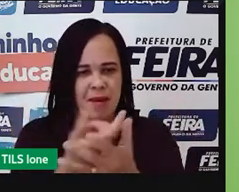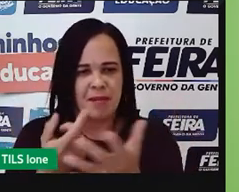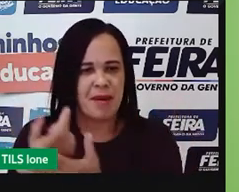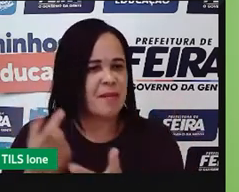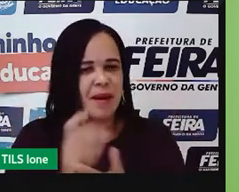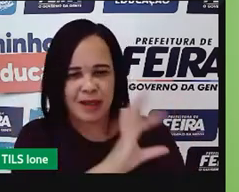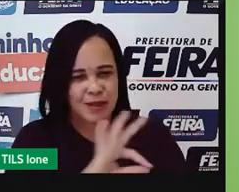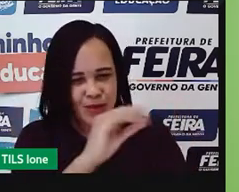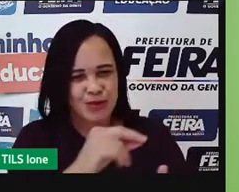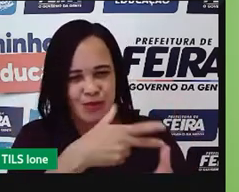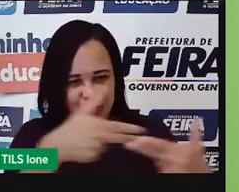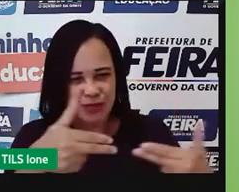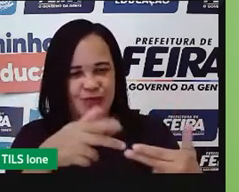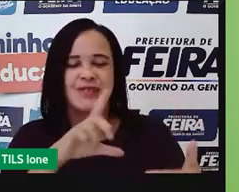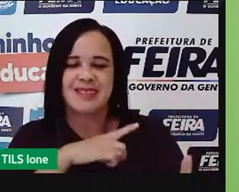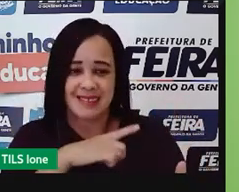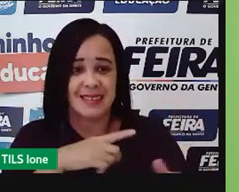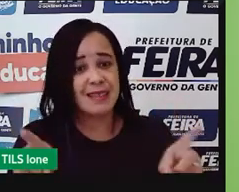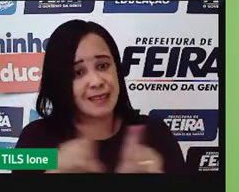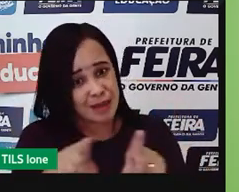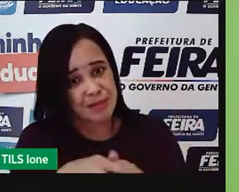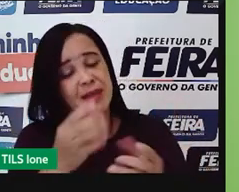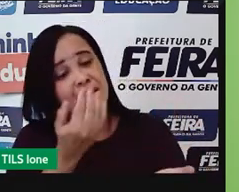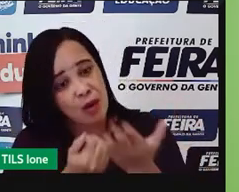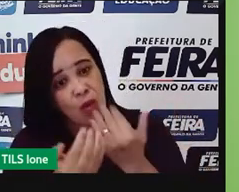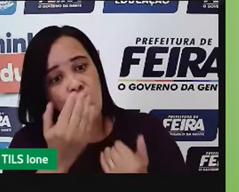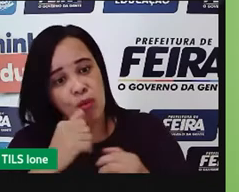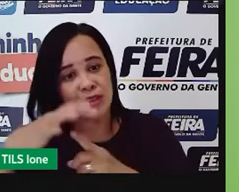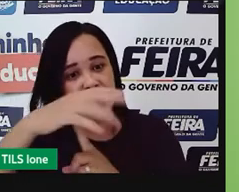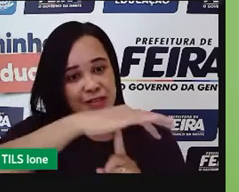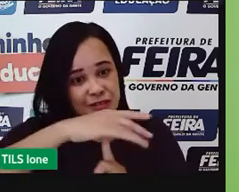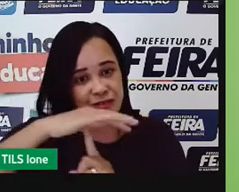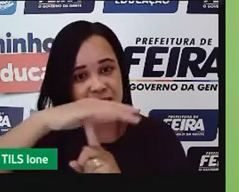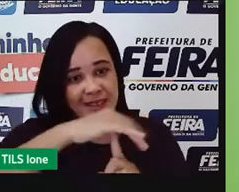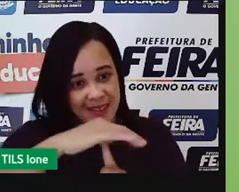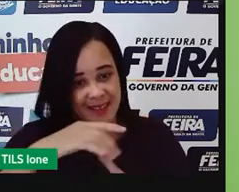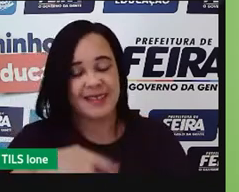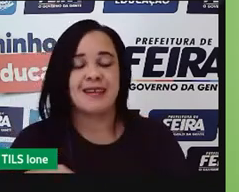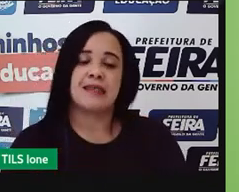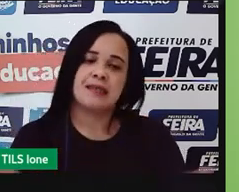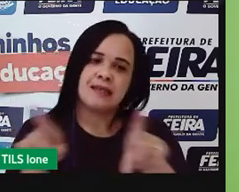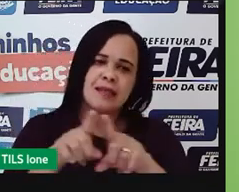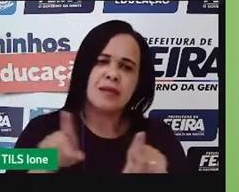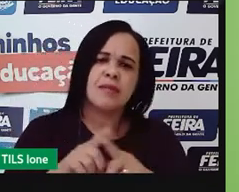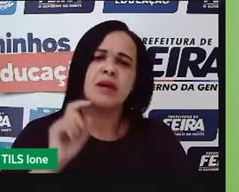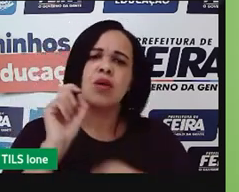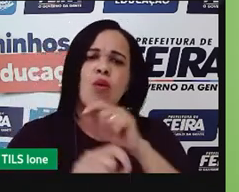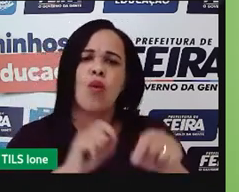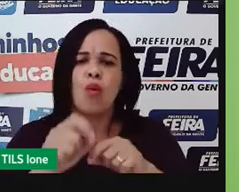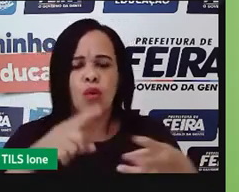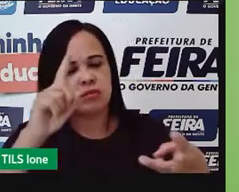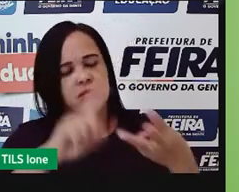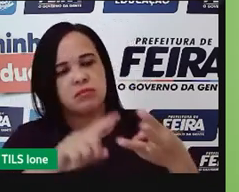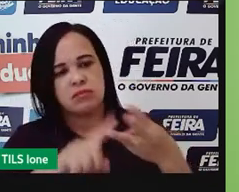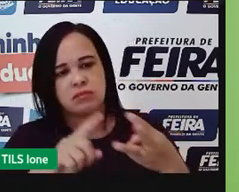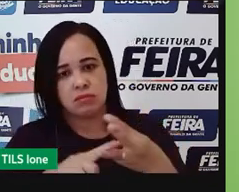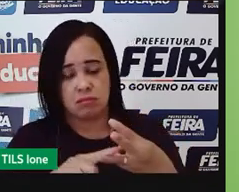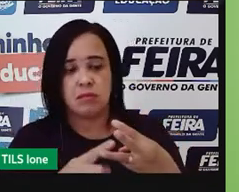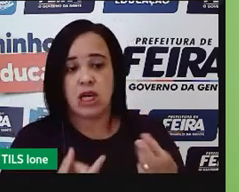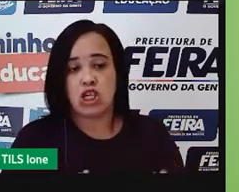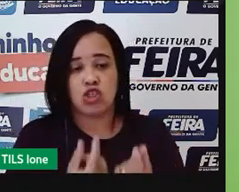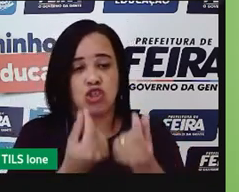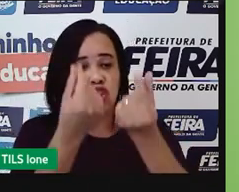tudo, né, na base da alimentação. Aí, a gente tem aqui o setor financeiro, que entra os bancos, né, as instituições de